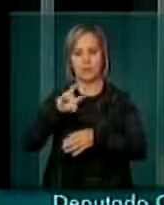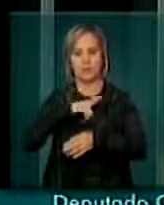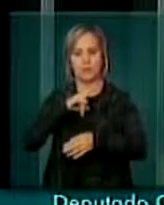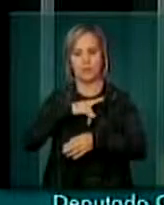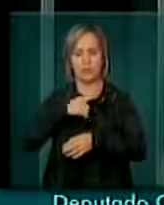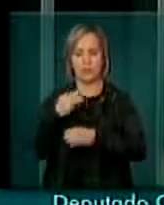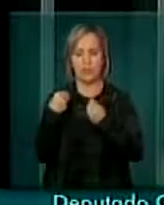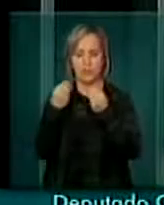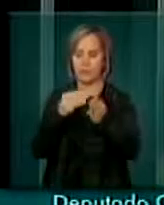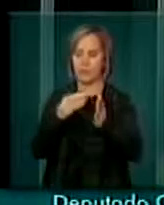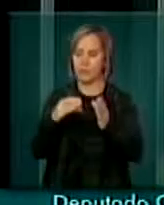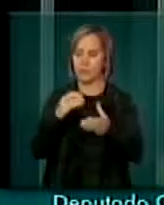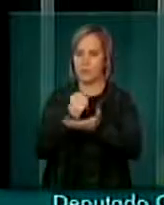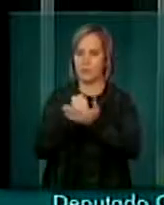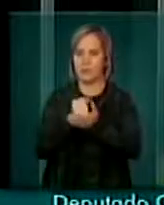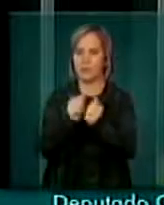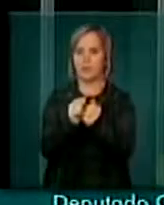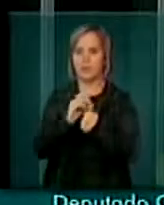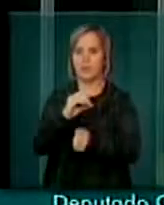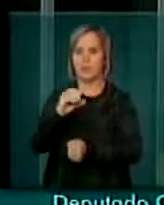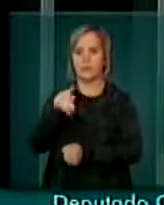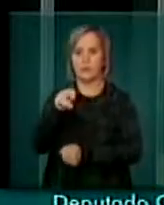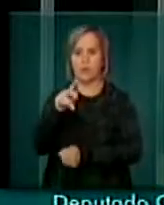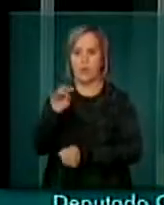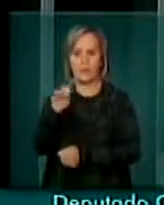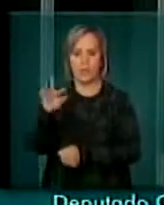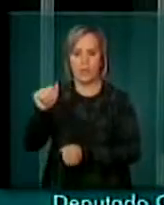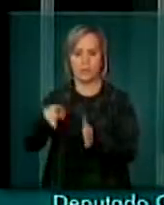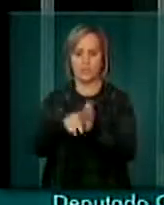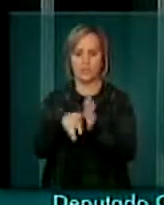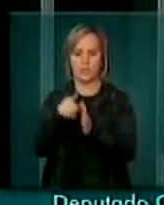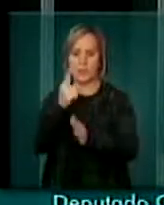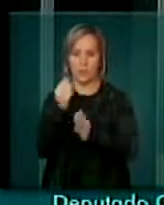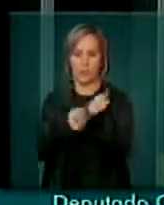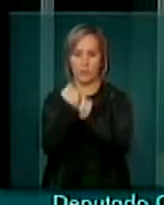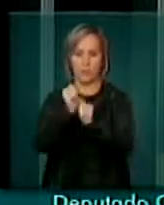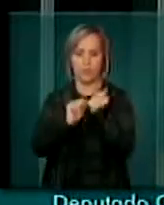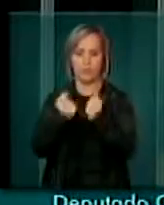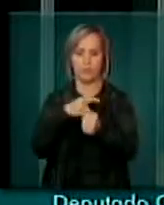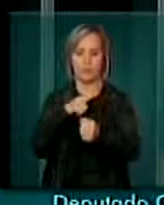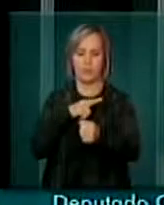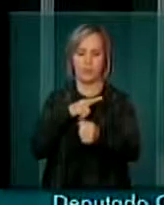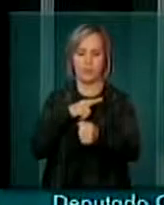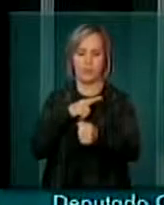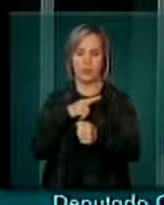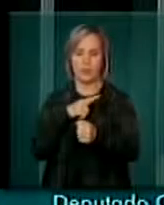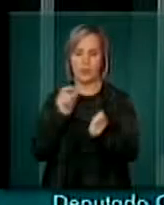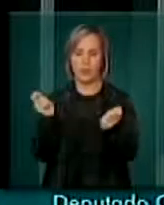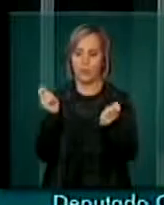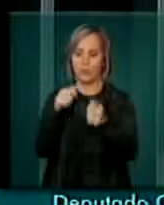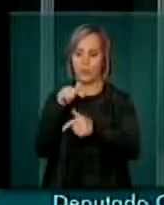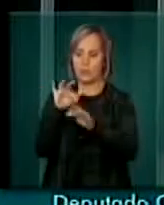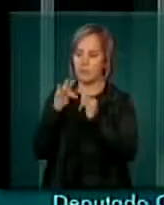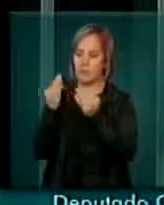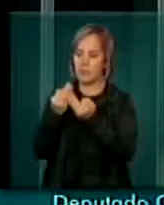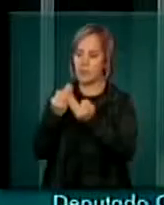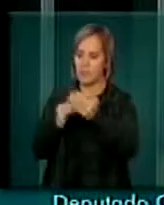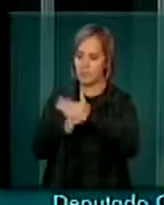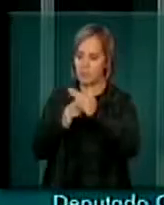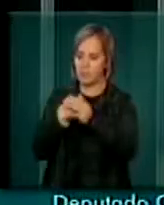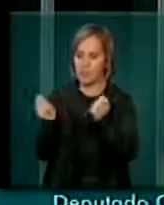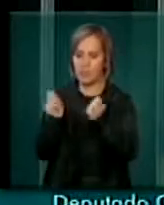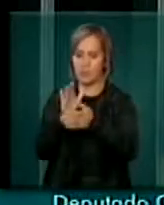cooperativa de garimpeiros, permitindo que uma indústria, ou seja, que uma empresa contratada pela Comigasp, possa operar ali e garantir,